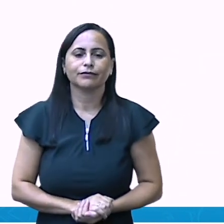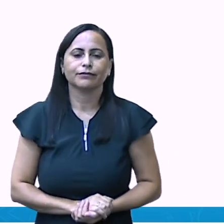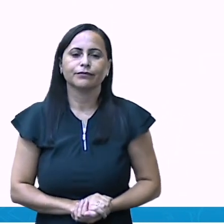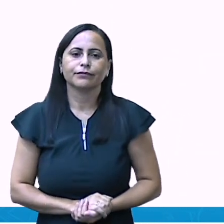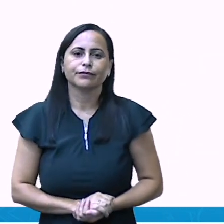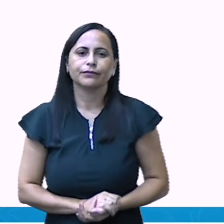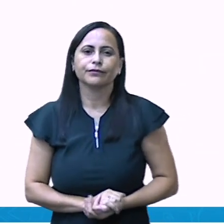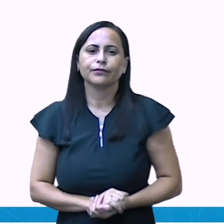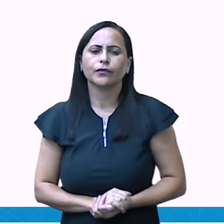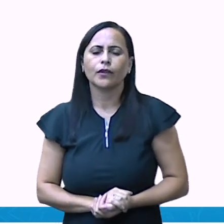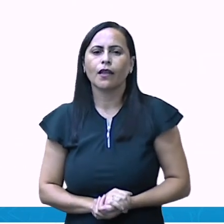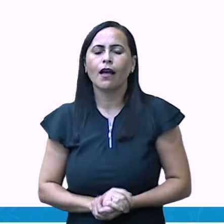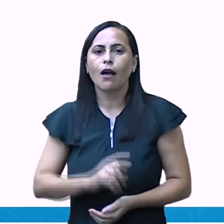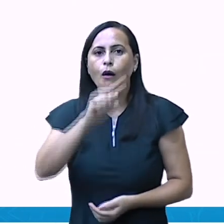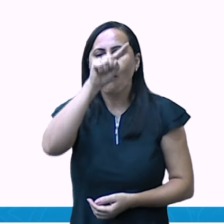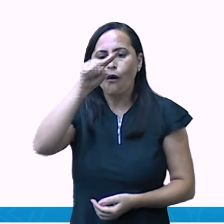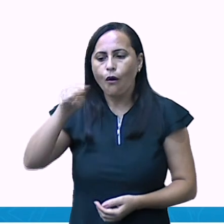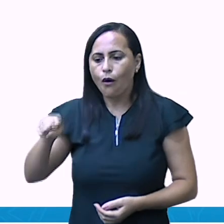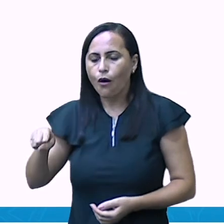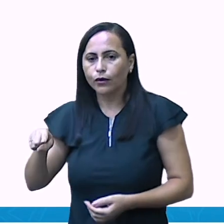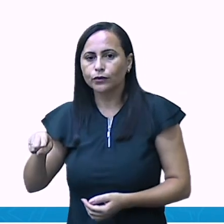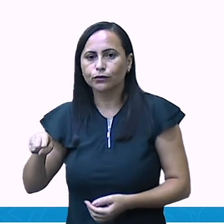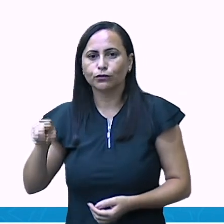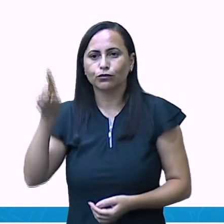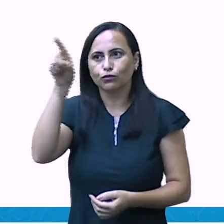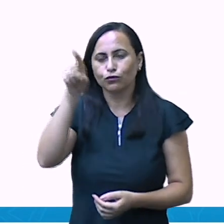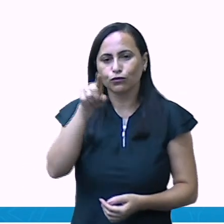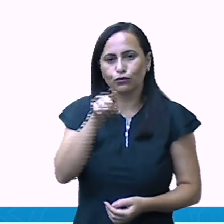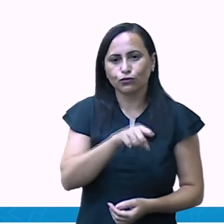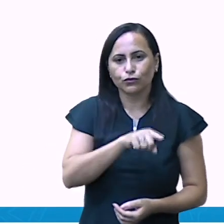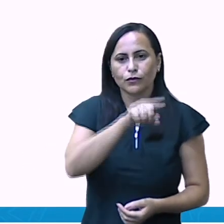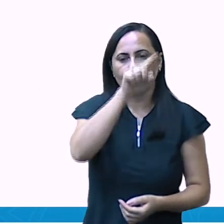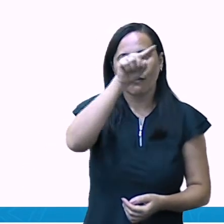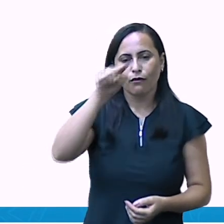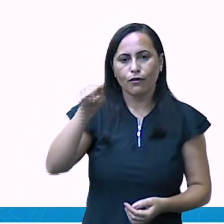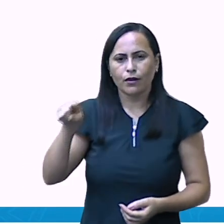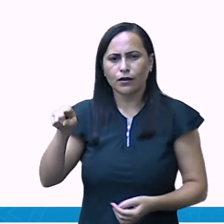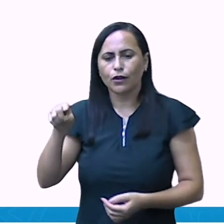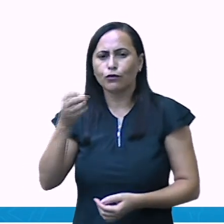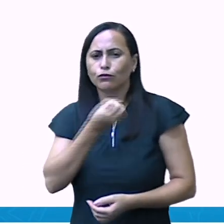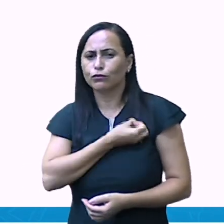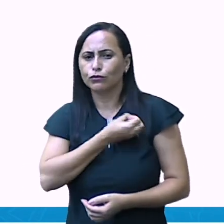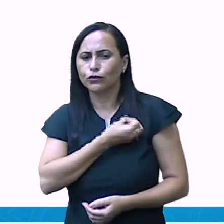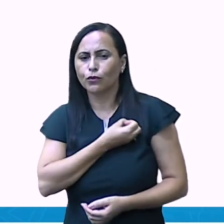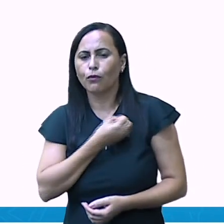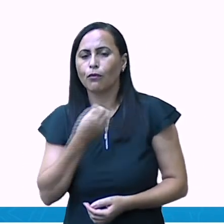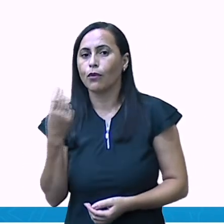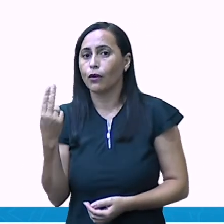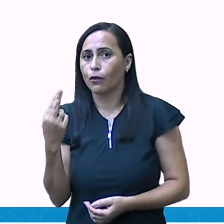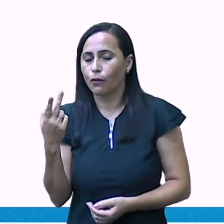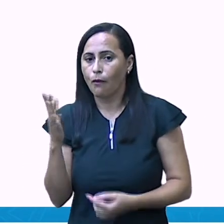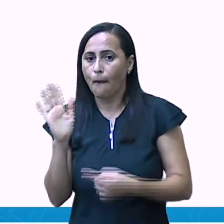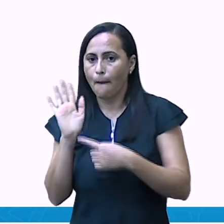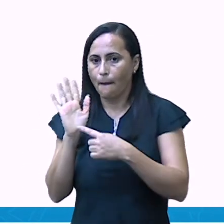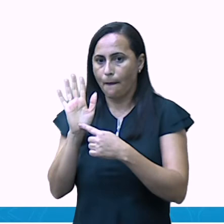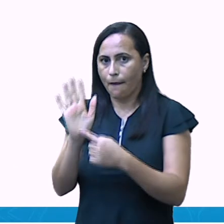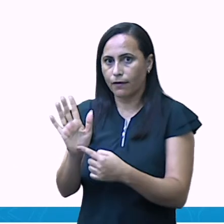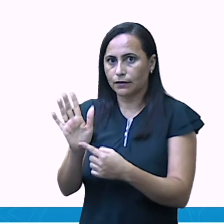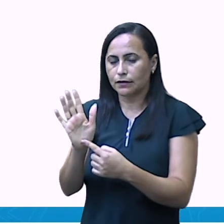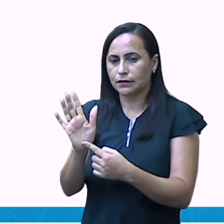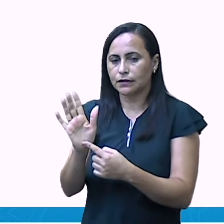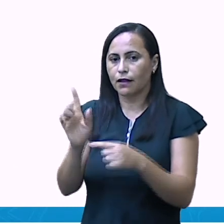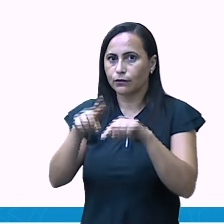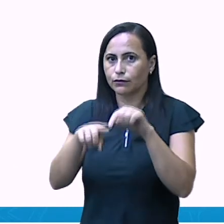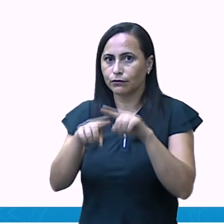Ligue as peças do material dourado com o seu número correspondente. E aí, os números estão sendo representados do seu lado